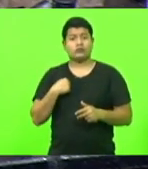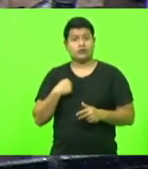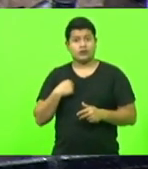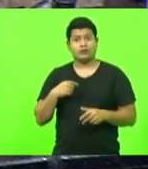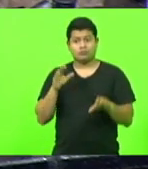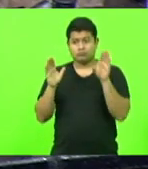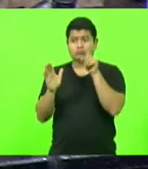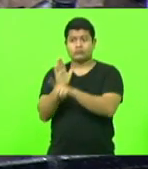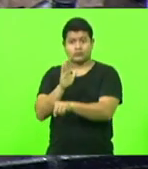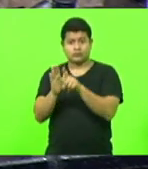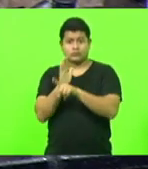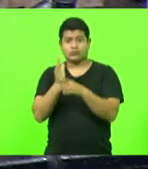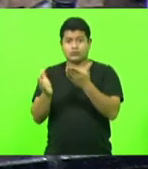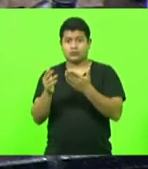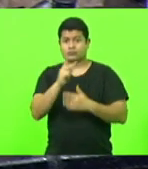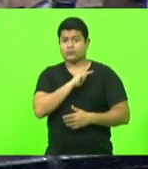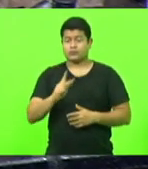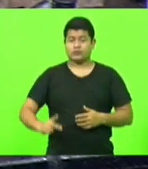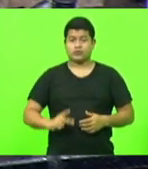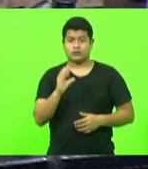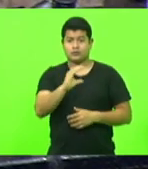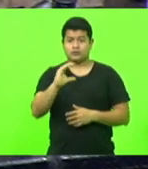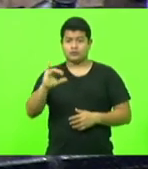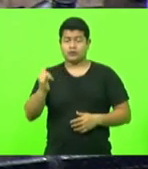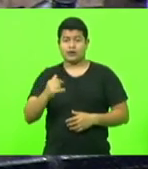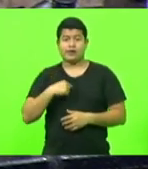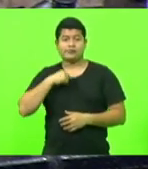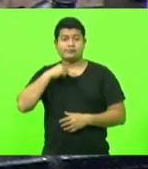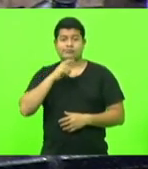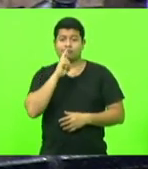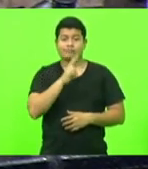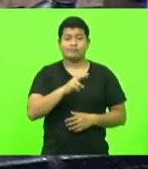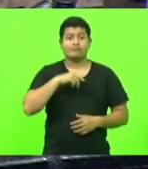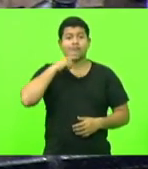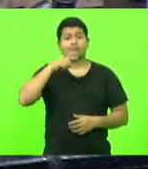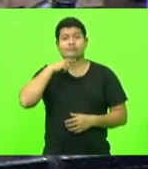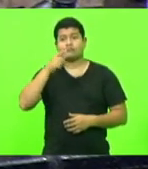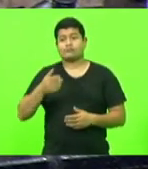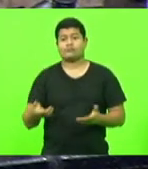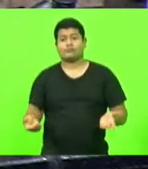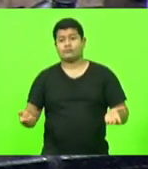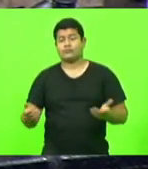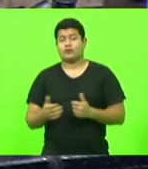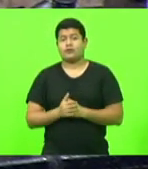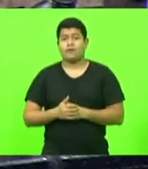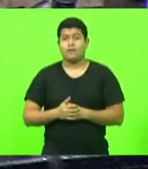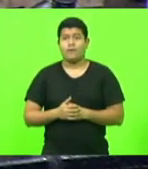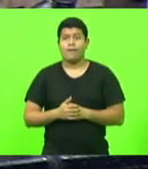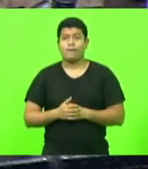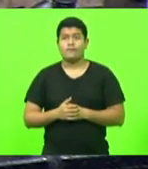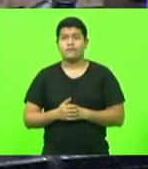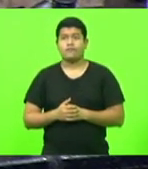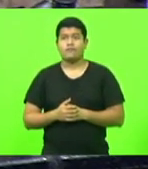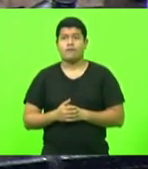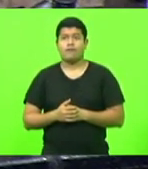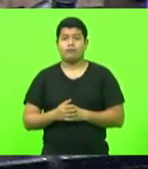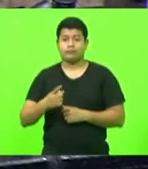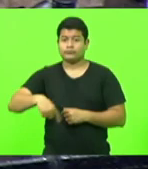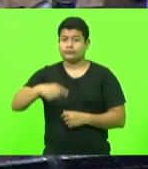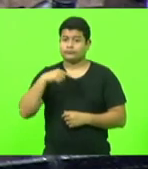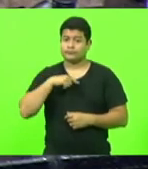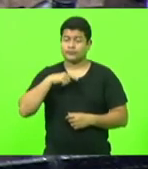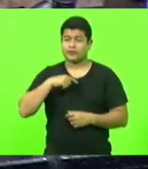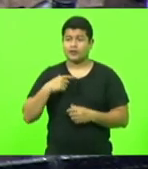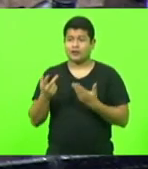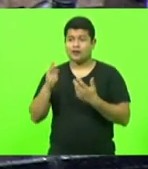presidente da CCJ, que não soube me responder, porque realmente não há resposta. E aí nós temos que ficar